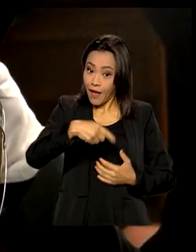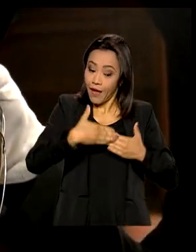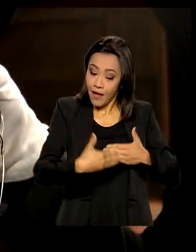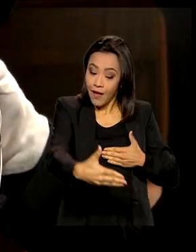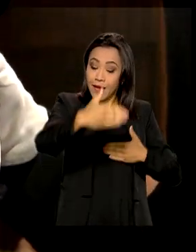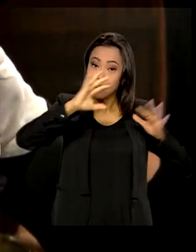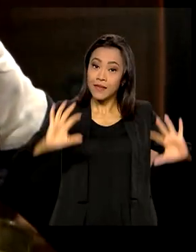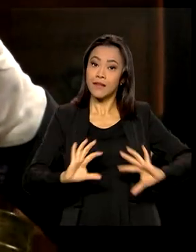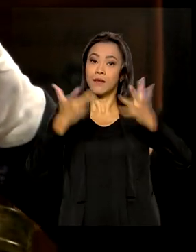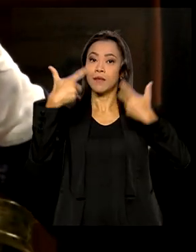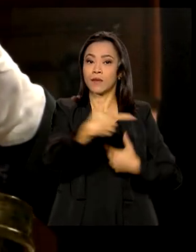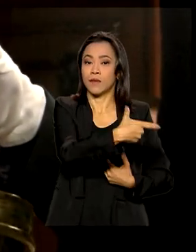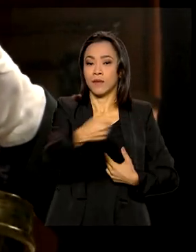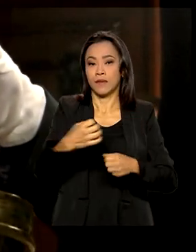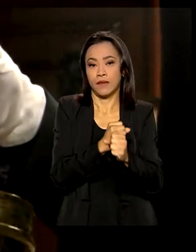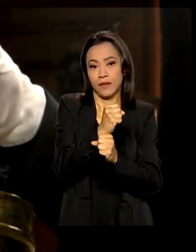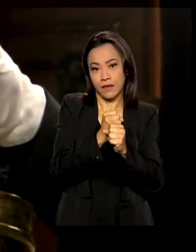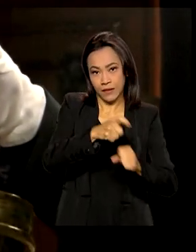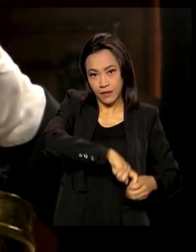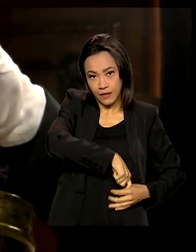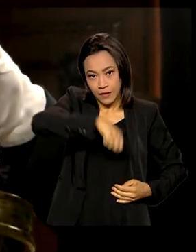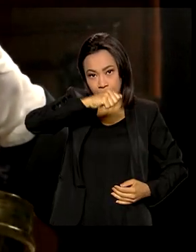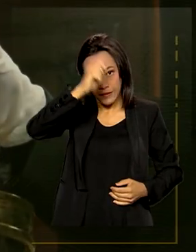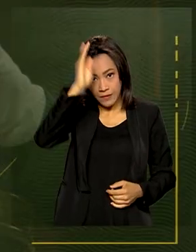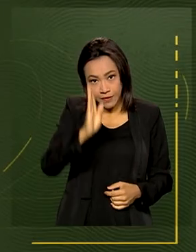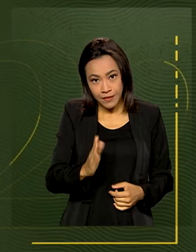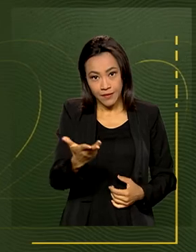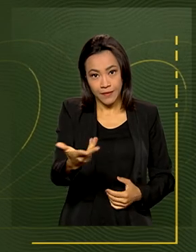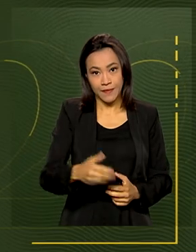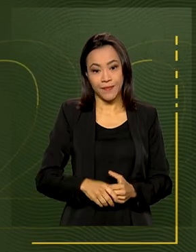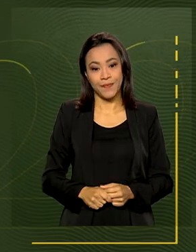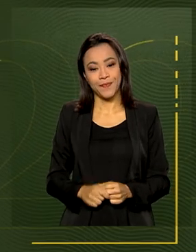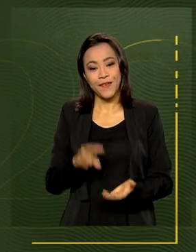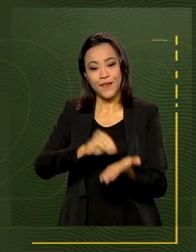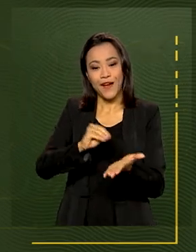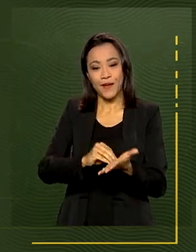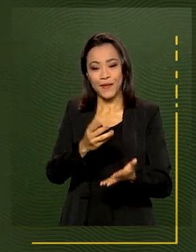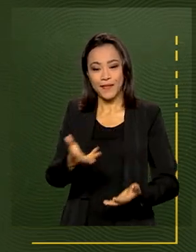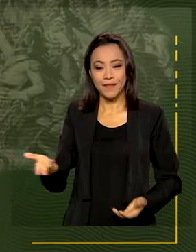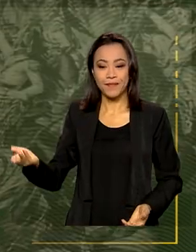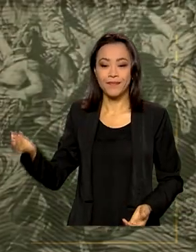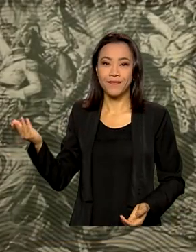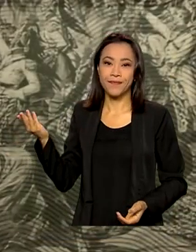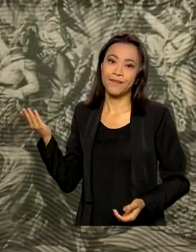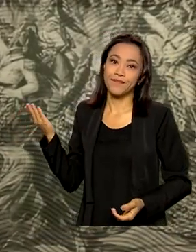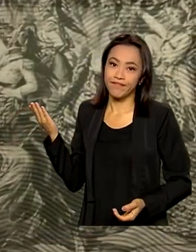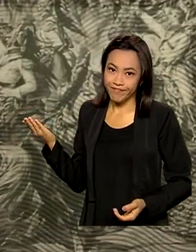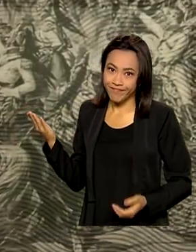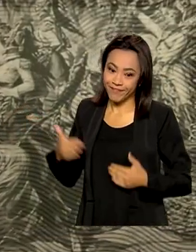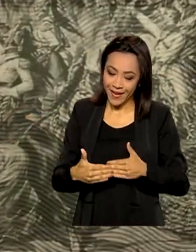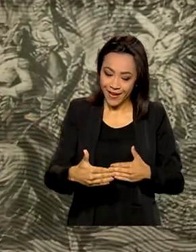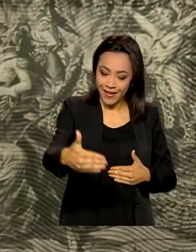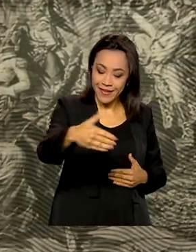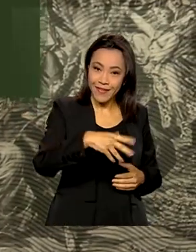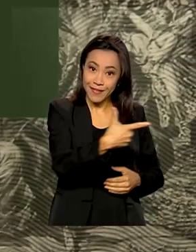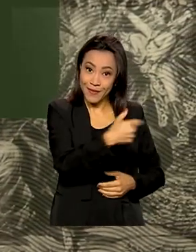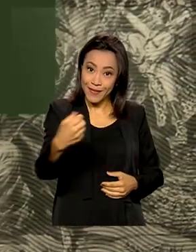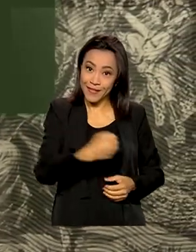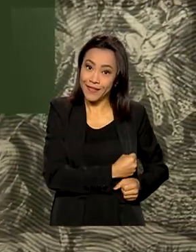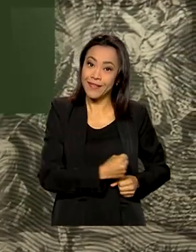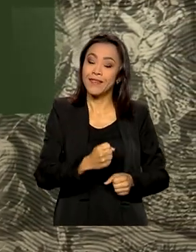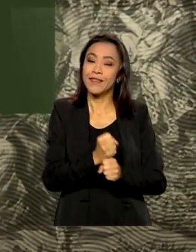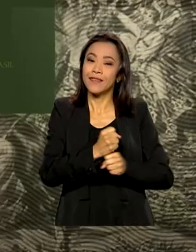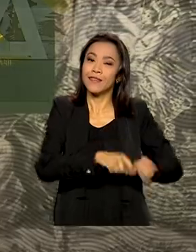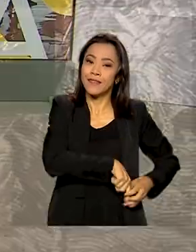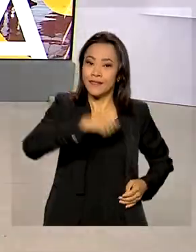dos 200 anos da independência. E faltam 16 dias para o bicentenário da independência do